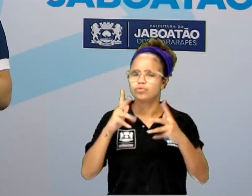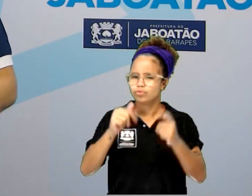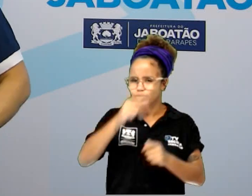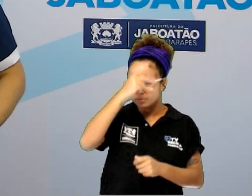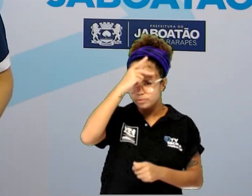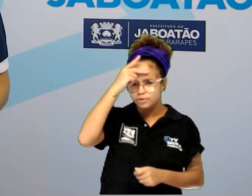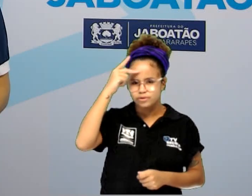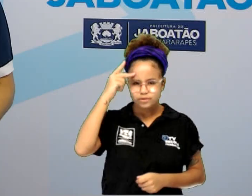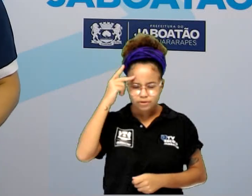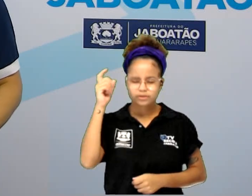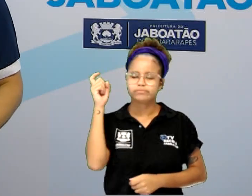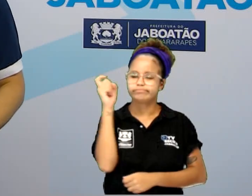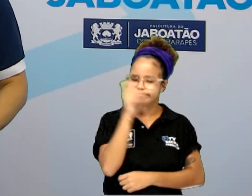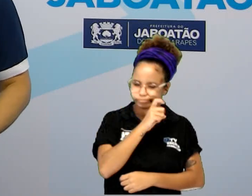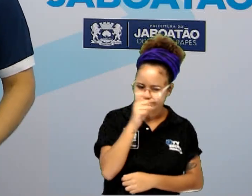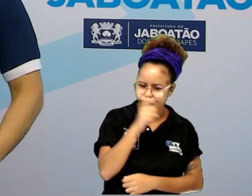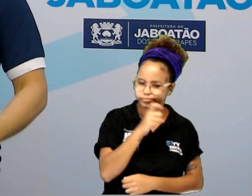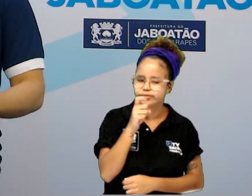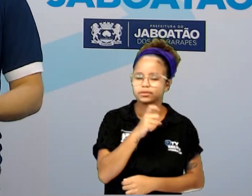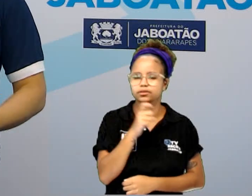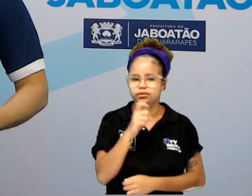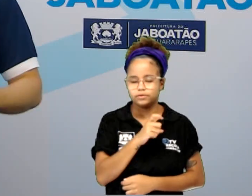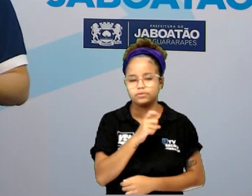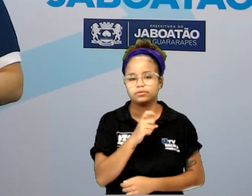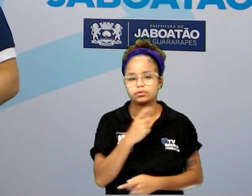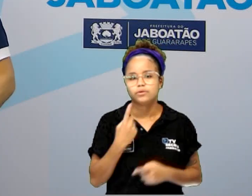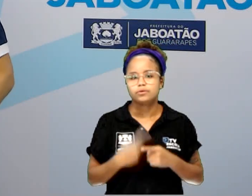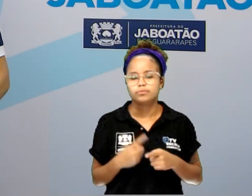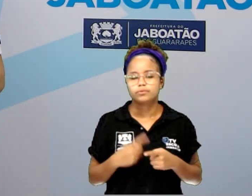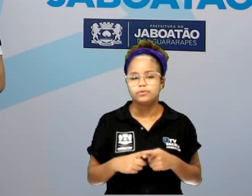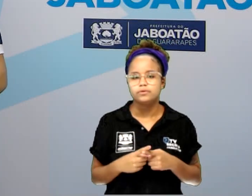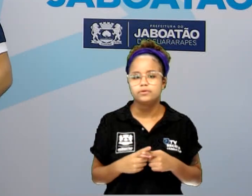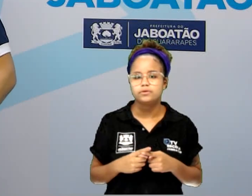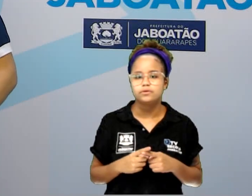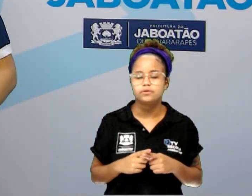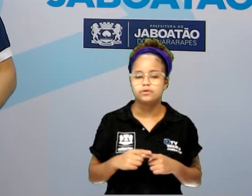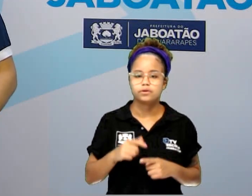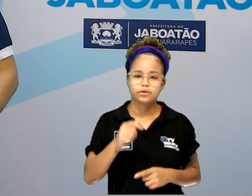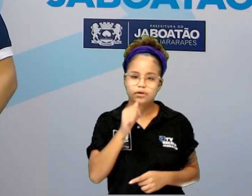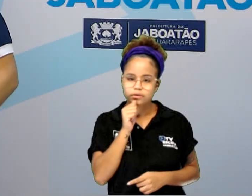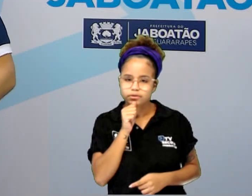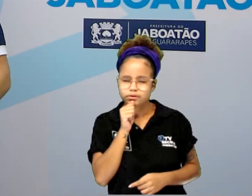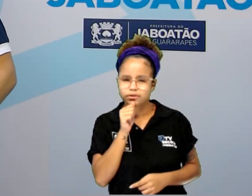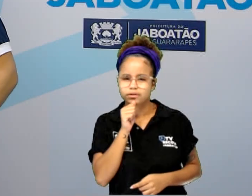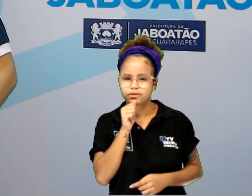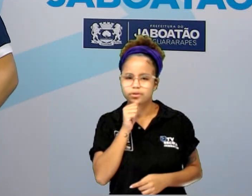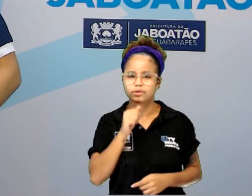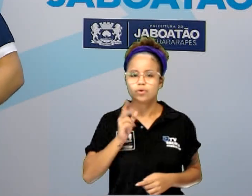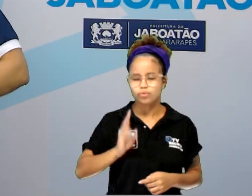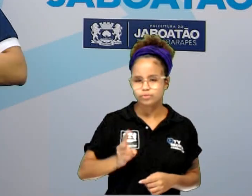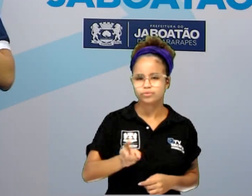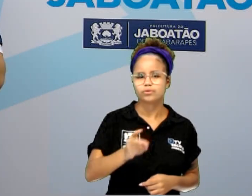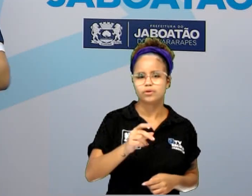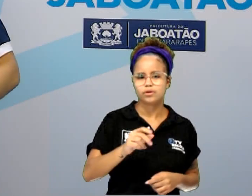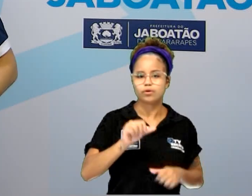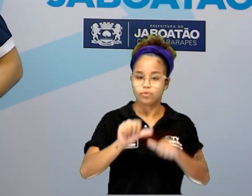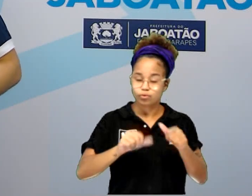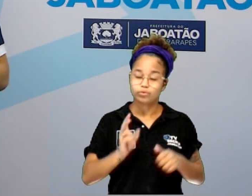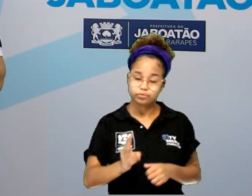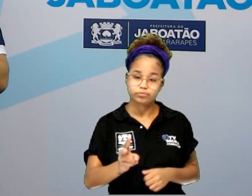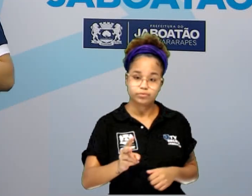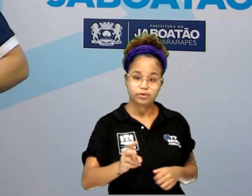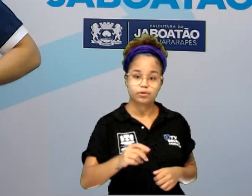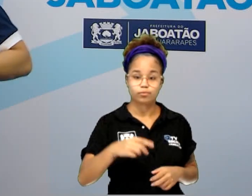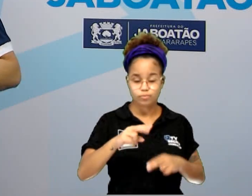de desonestidade, pois apenas assim seria possível modificar o cenário político atual. É bem o contrário, né?